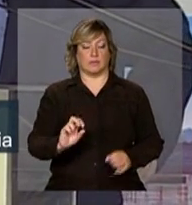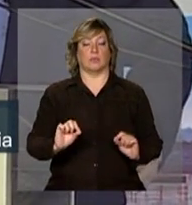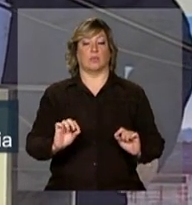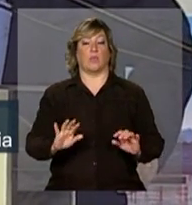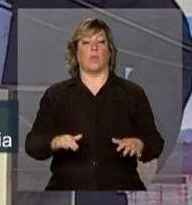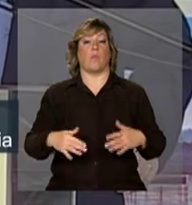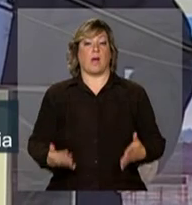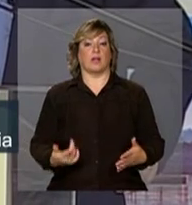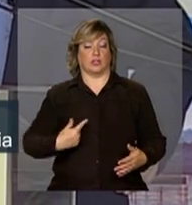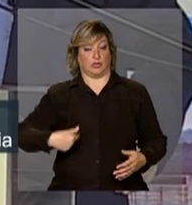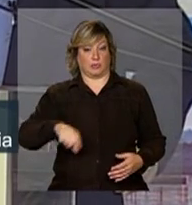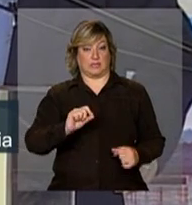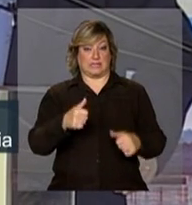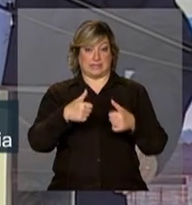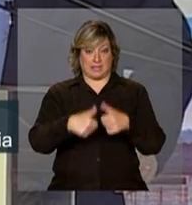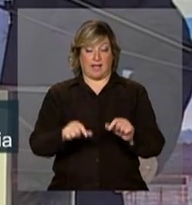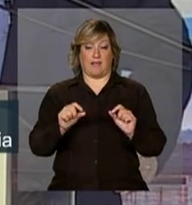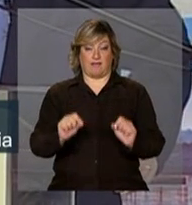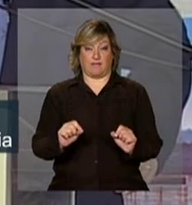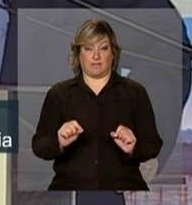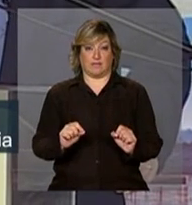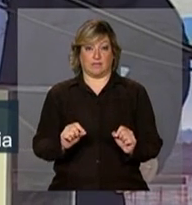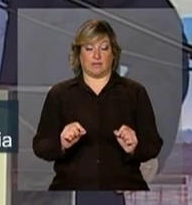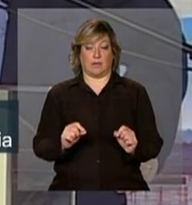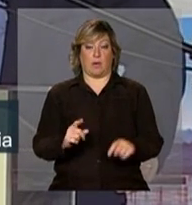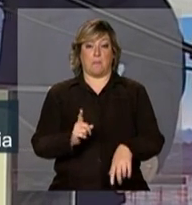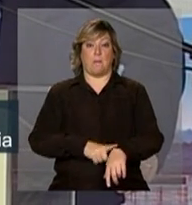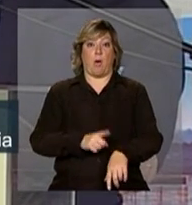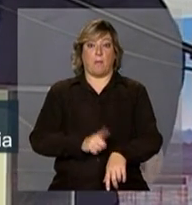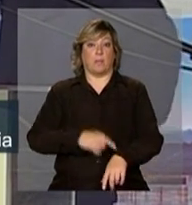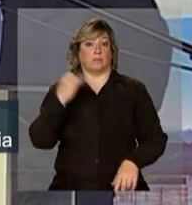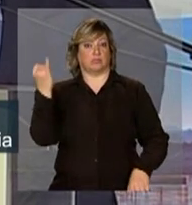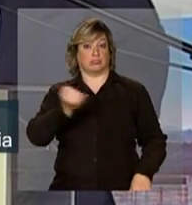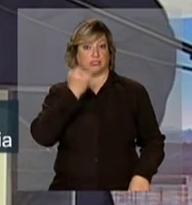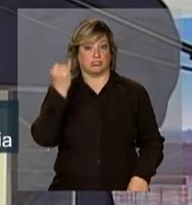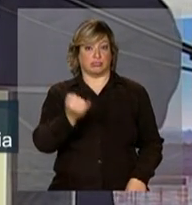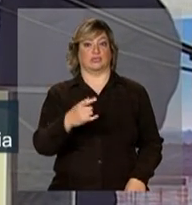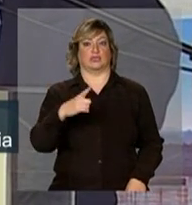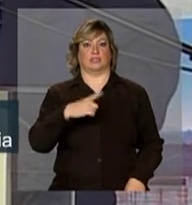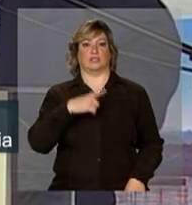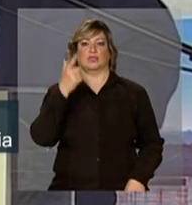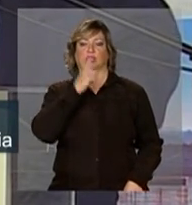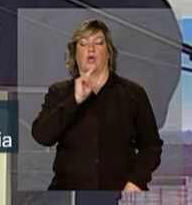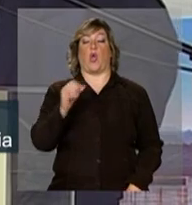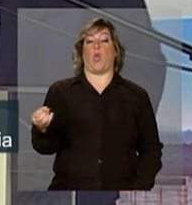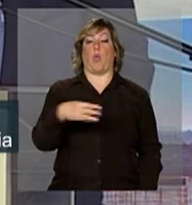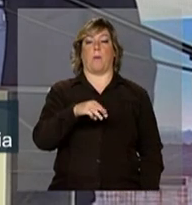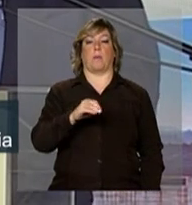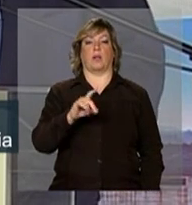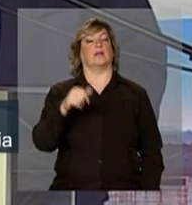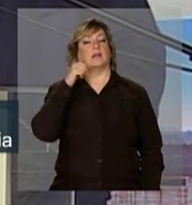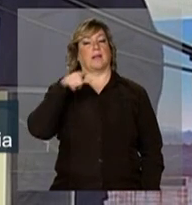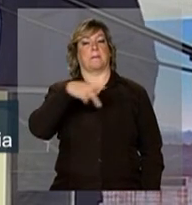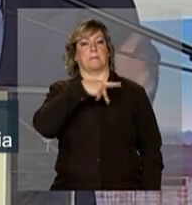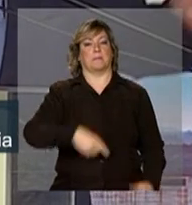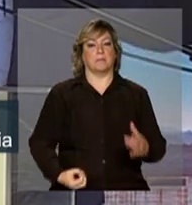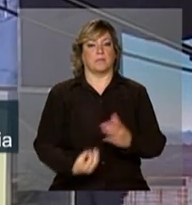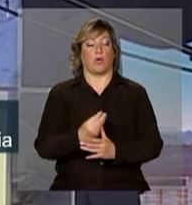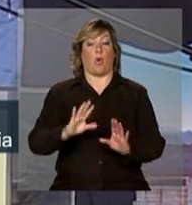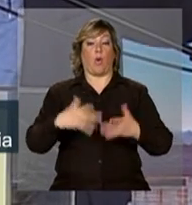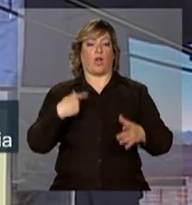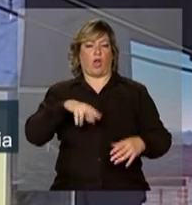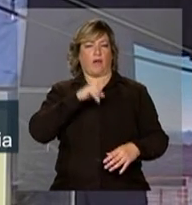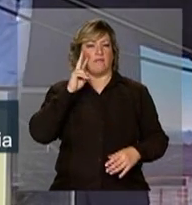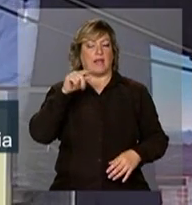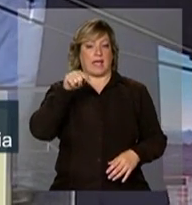quando estavam ocorrendo momentos decisivos, e tinha ocorrido com o novo modelo que a presidente plantou, e quando nós